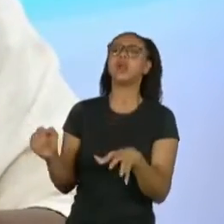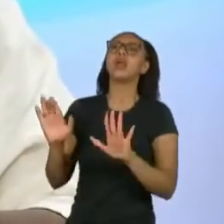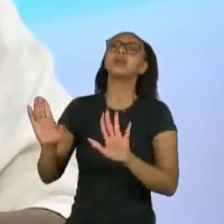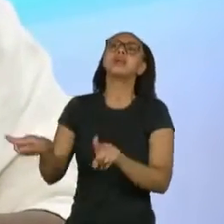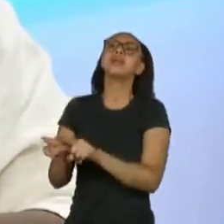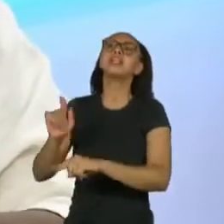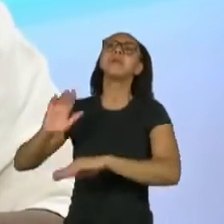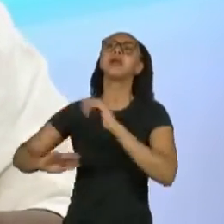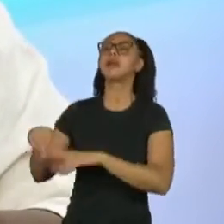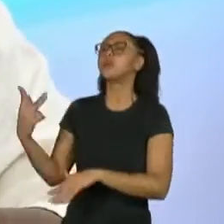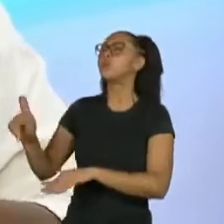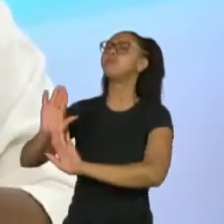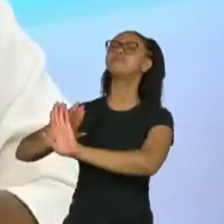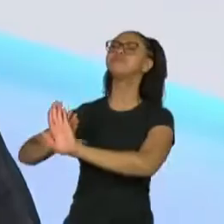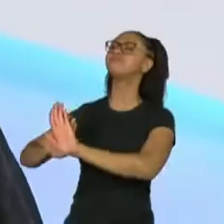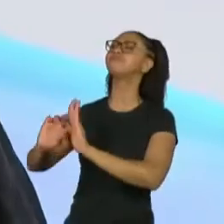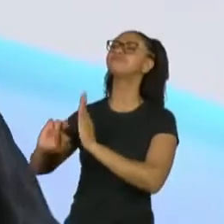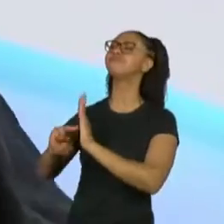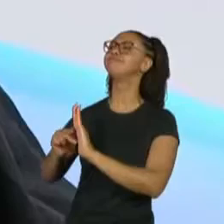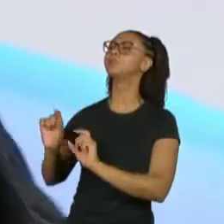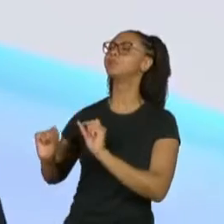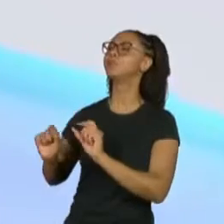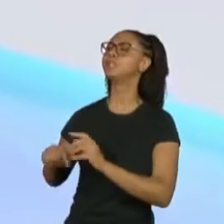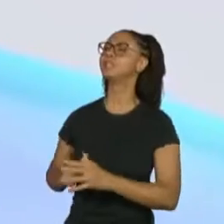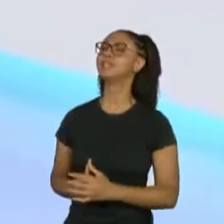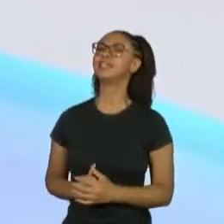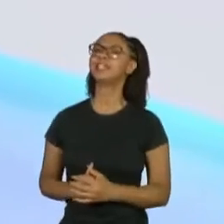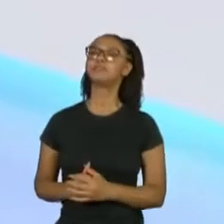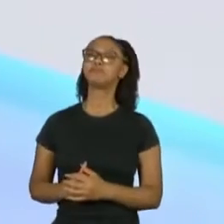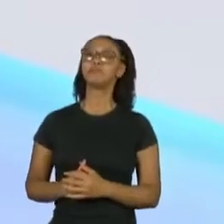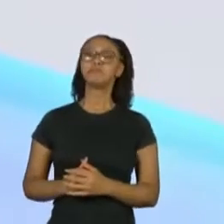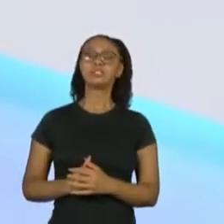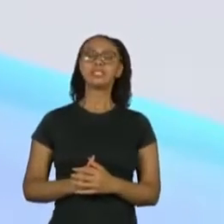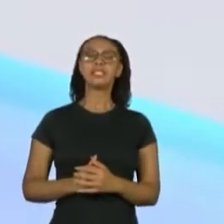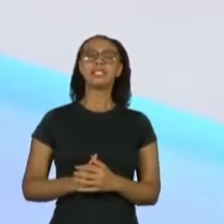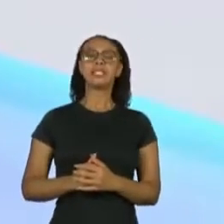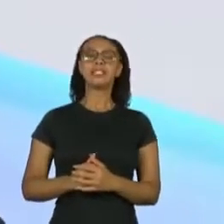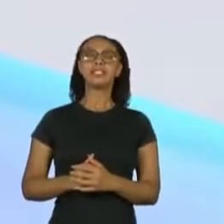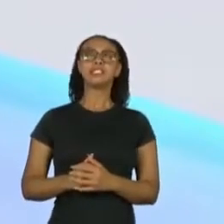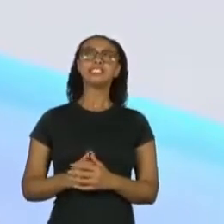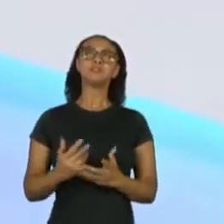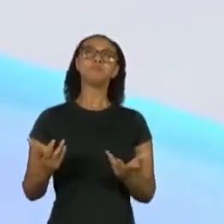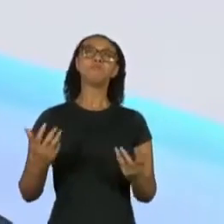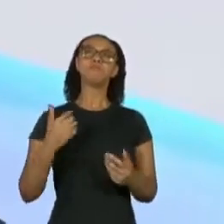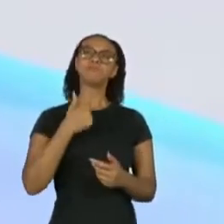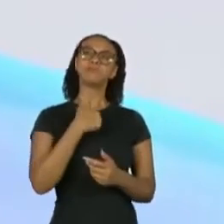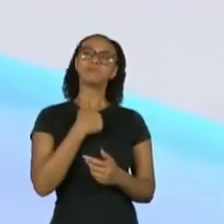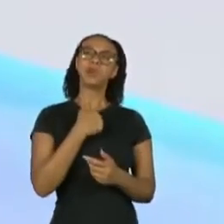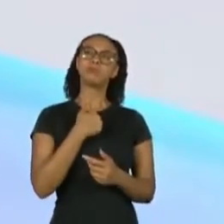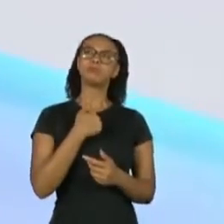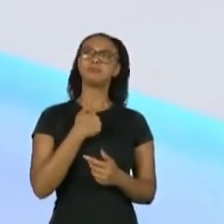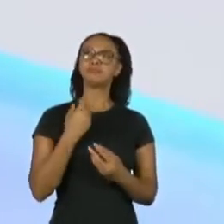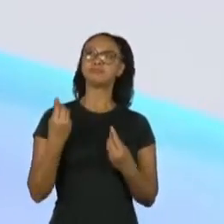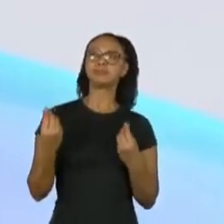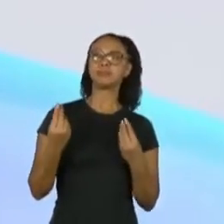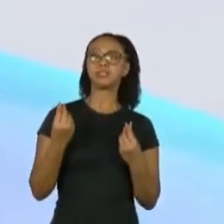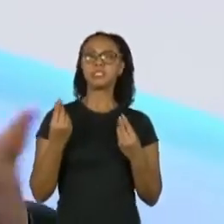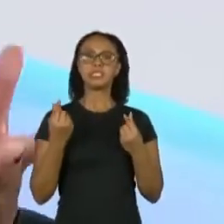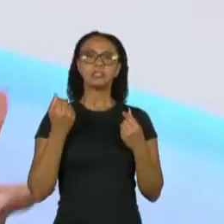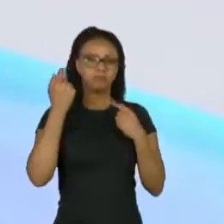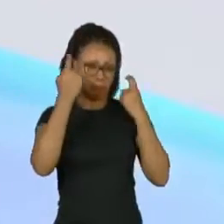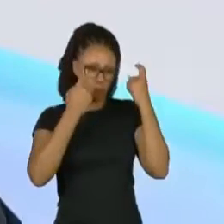dizer tomando essa atitude? Eu ficava preocupada em algumas vezes que